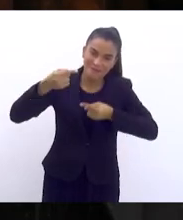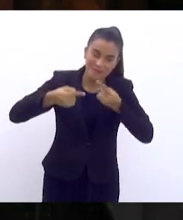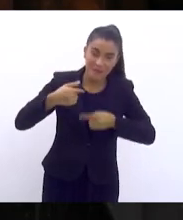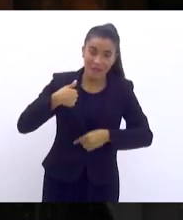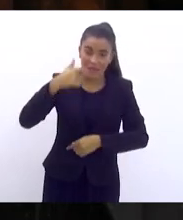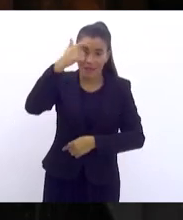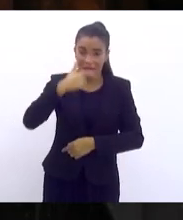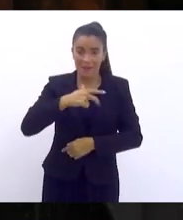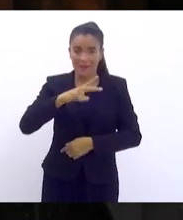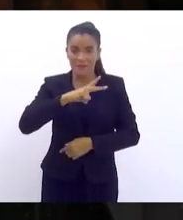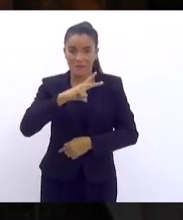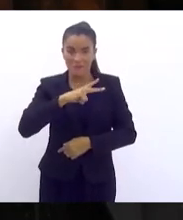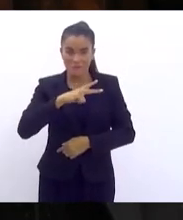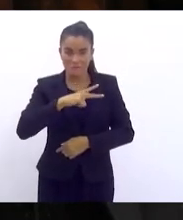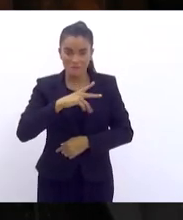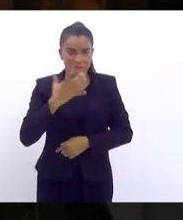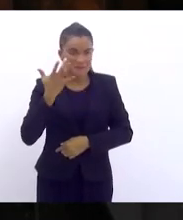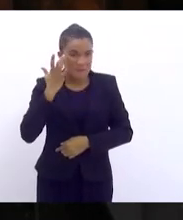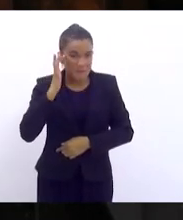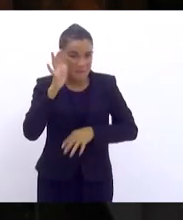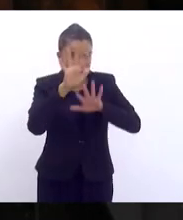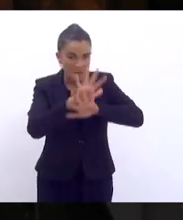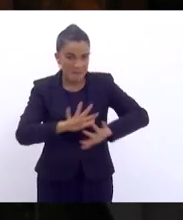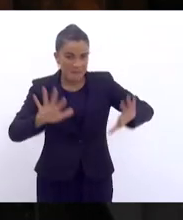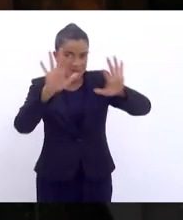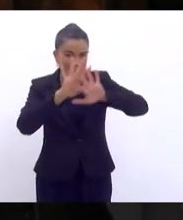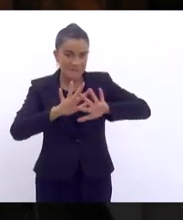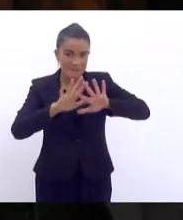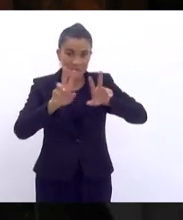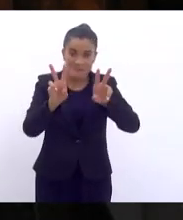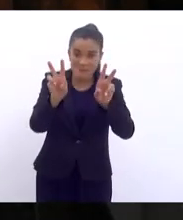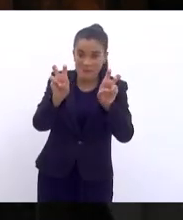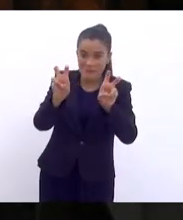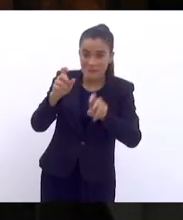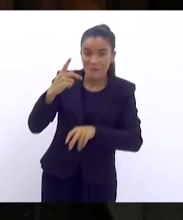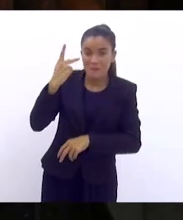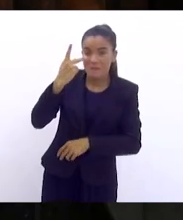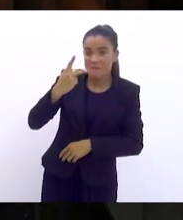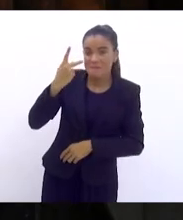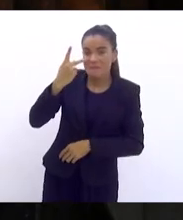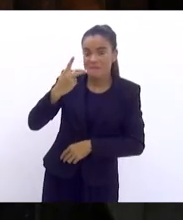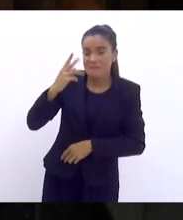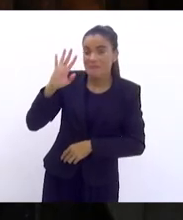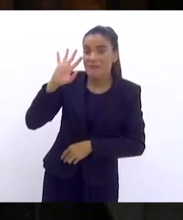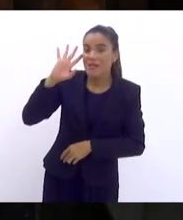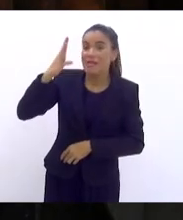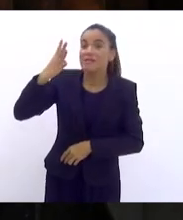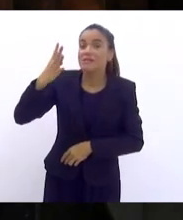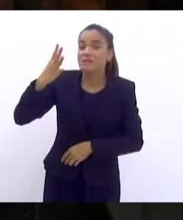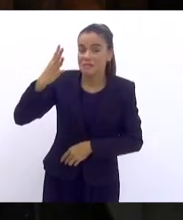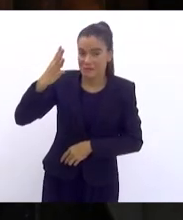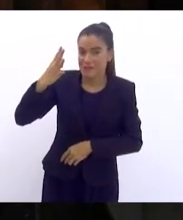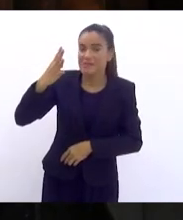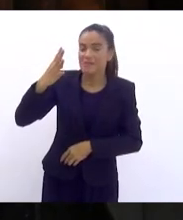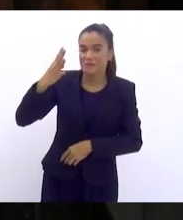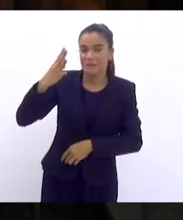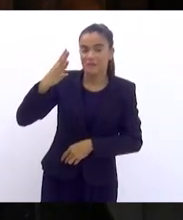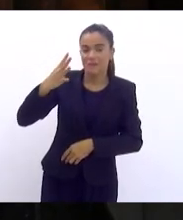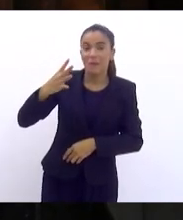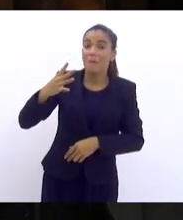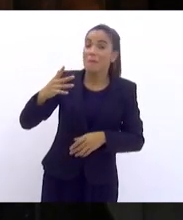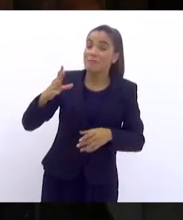particularmente acho que questão política tem que ser resolvida pela